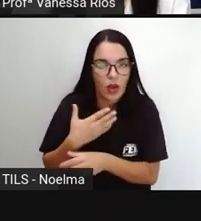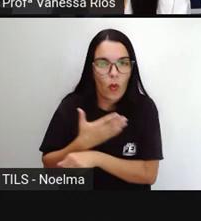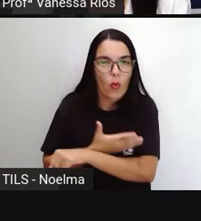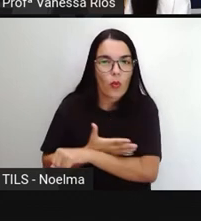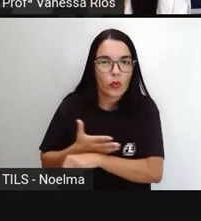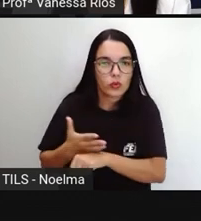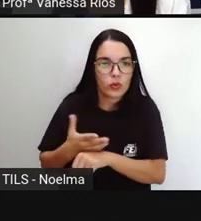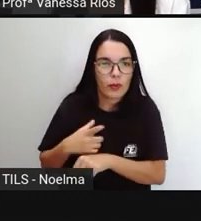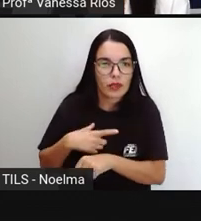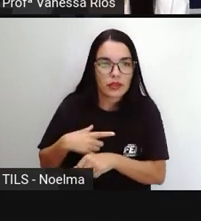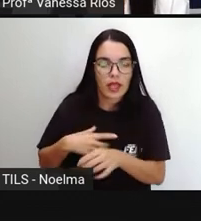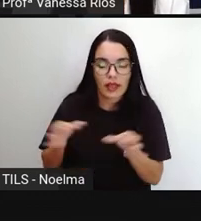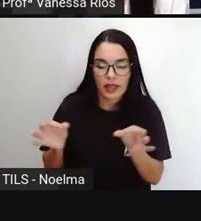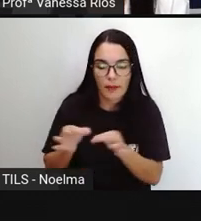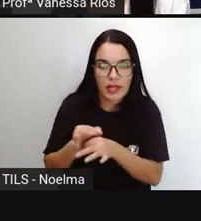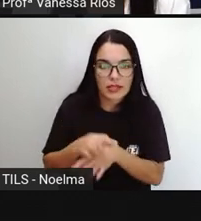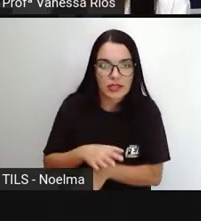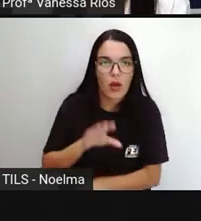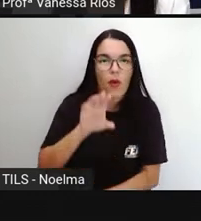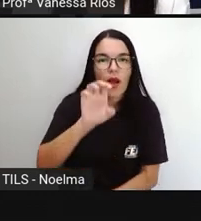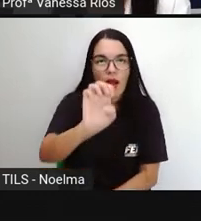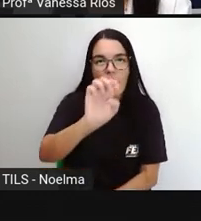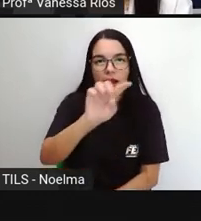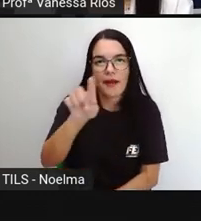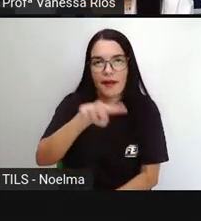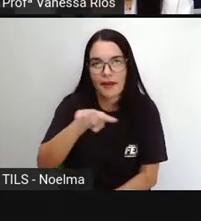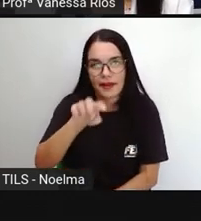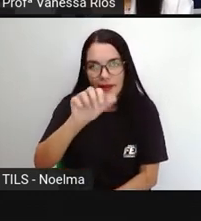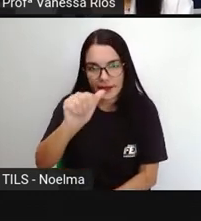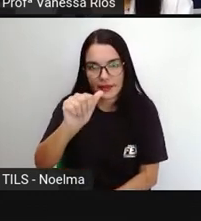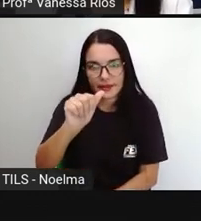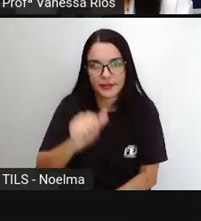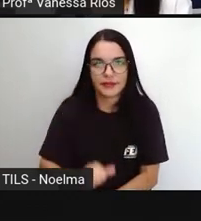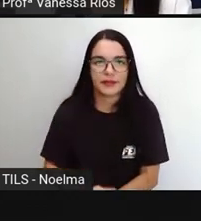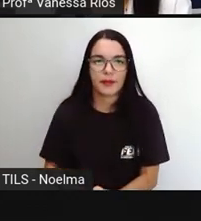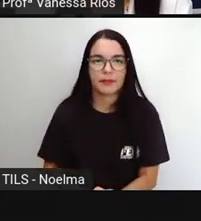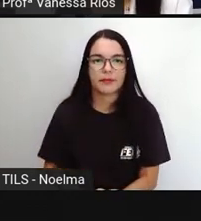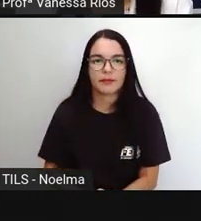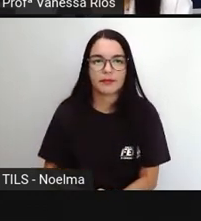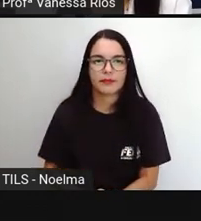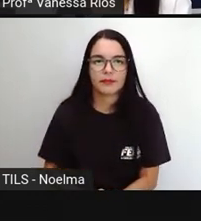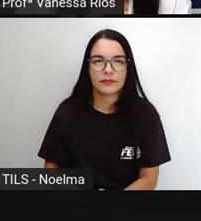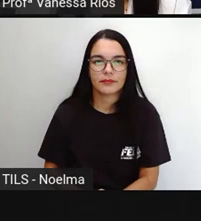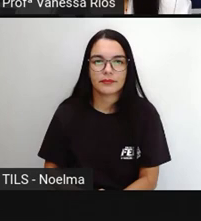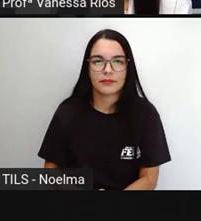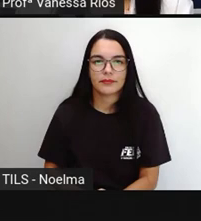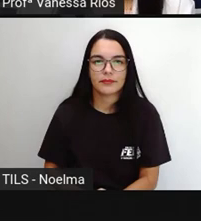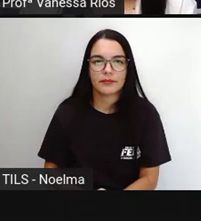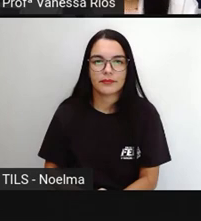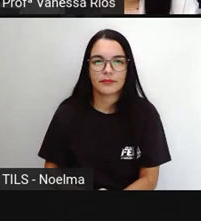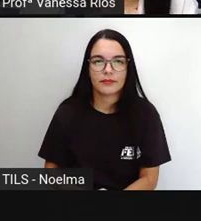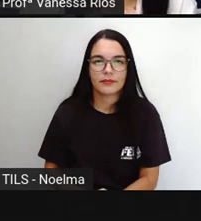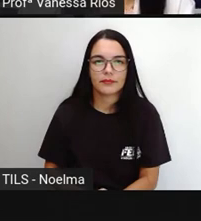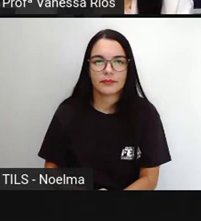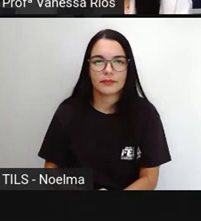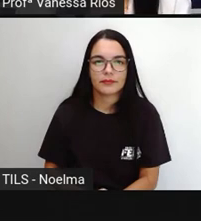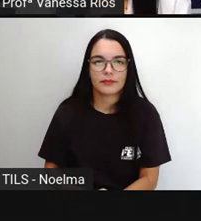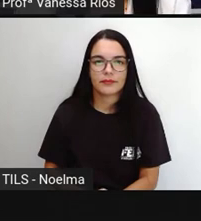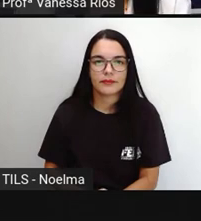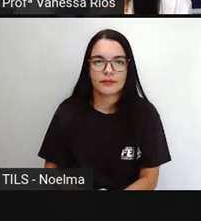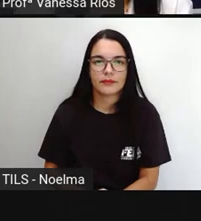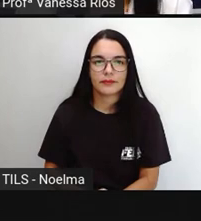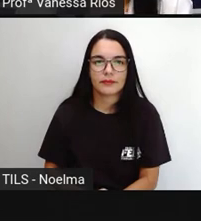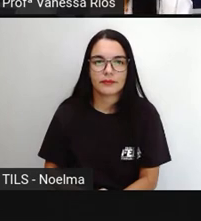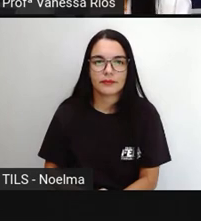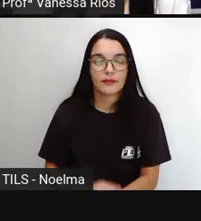sufixo aí, esta terminação da palavra vai ser utilizando a letra z. Então vai ser o esa com z.